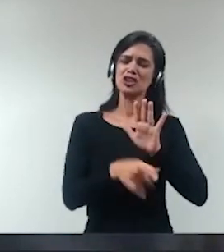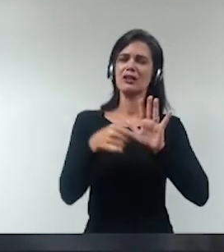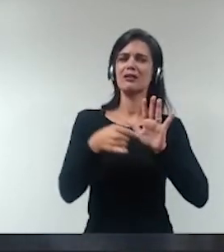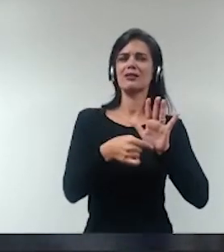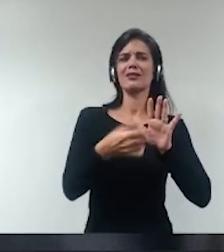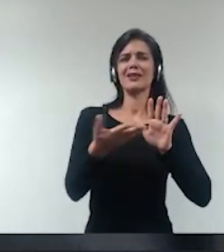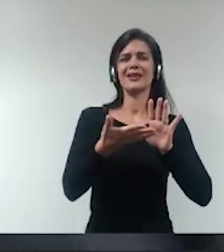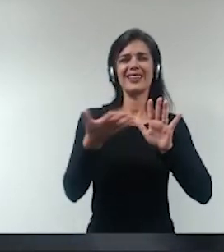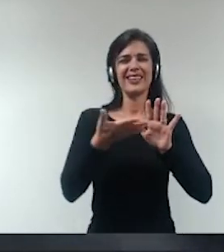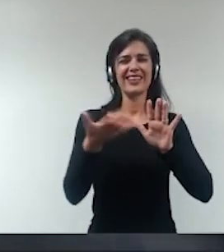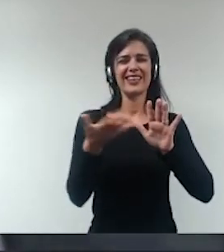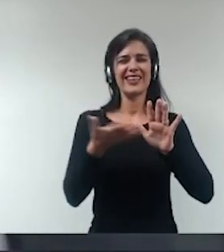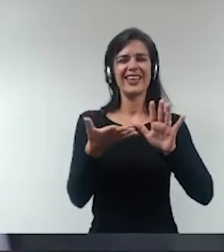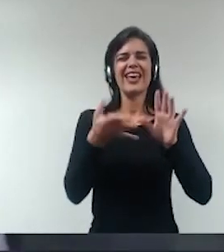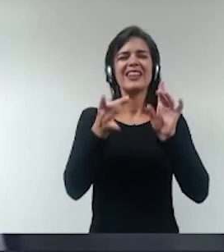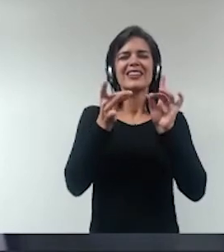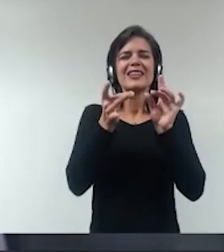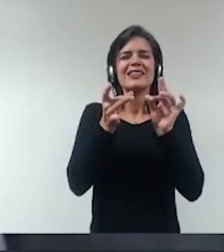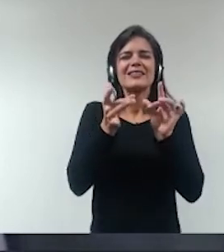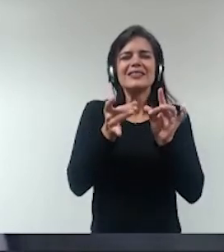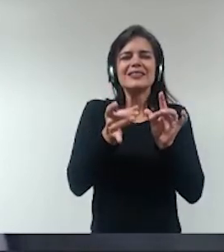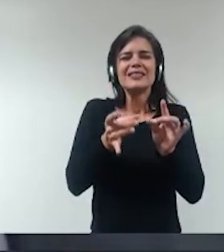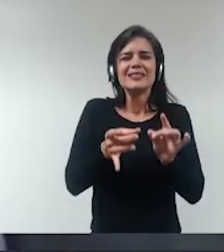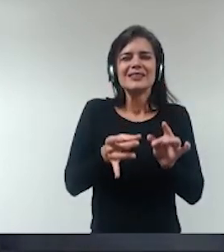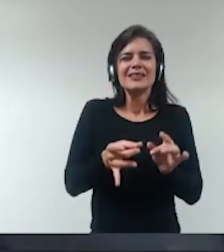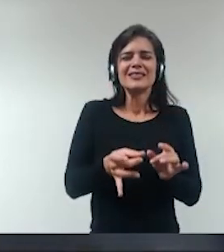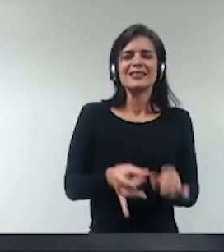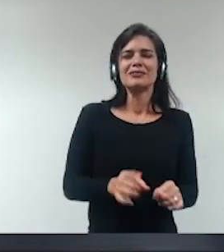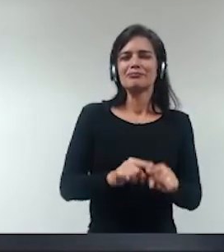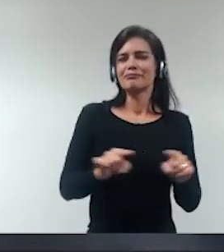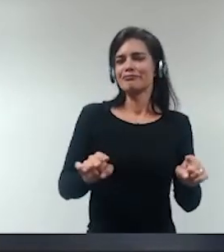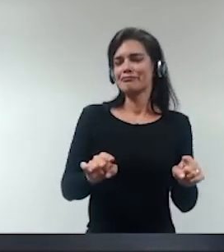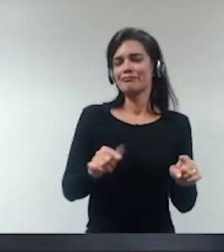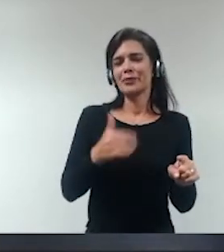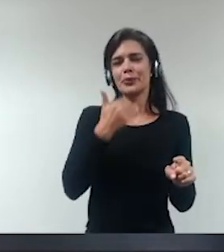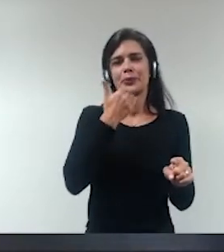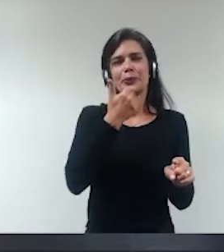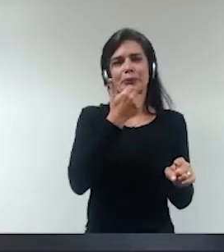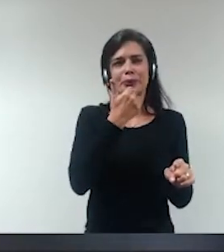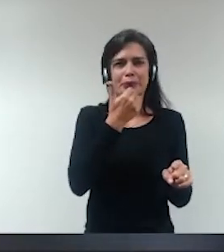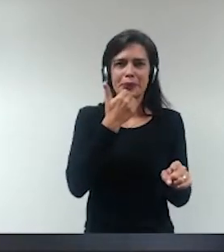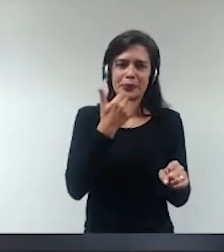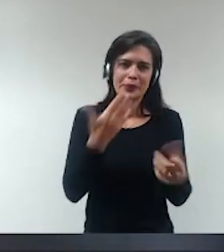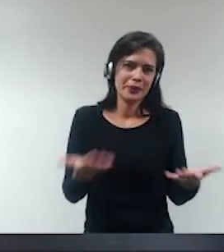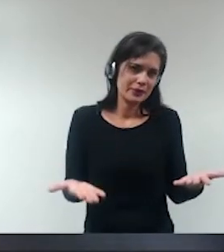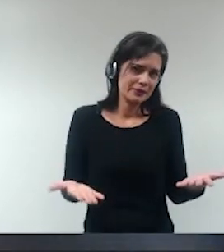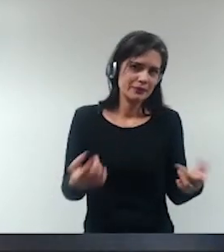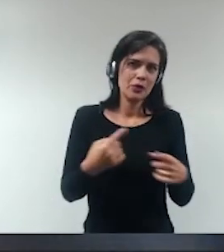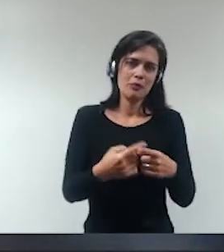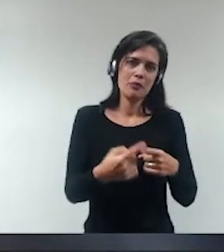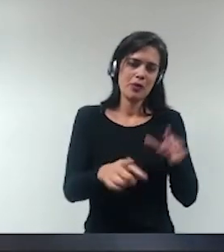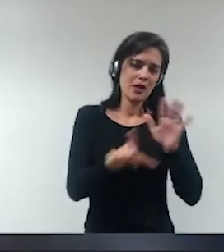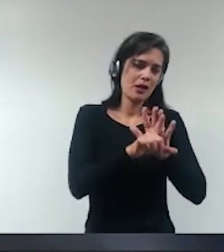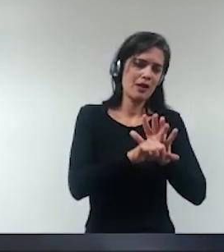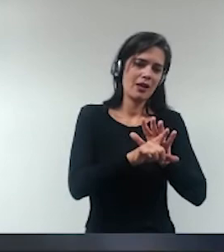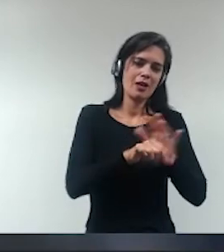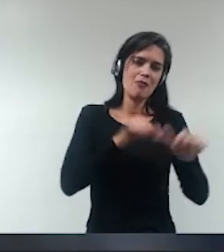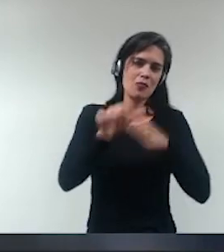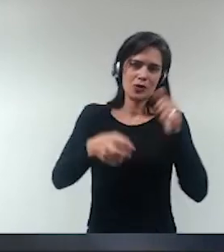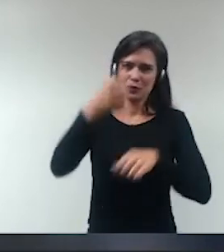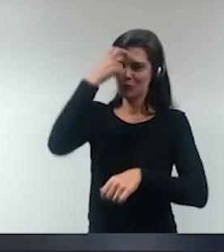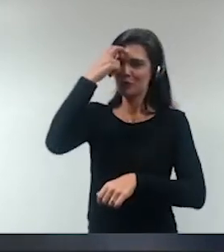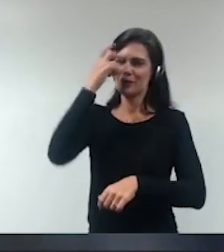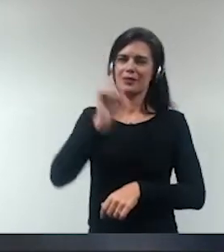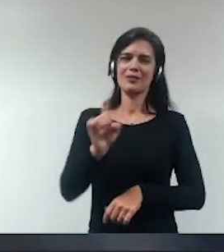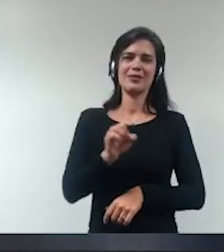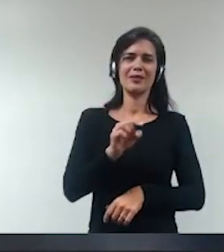pretende ser exauriente minudente mas que não surte efeito porque lei não muda a cultura MP